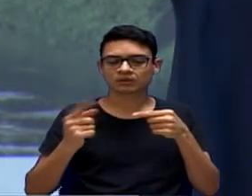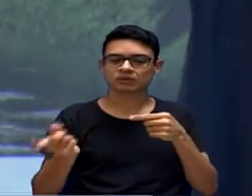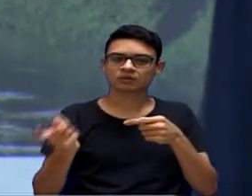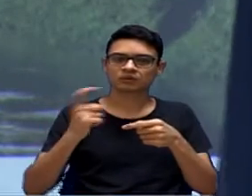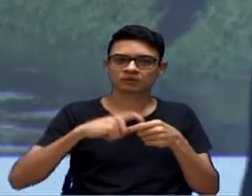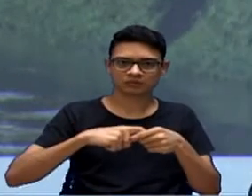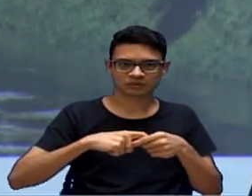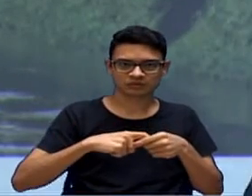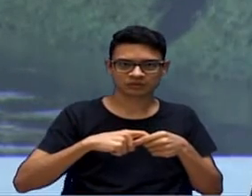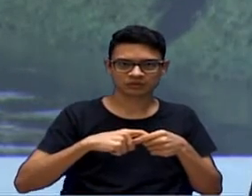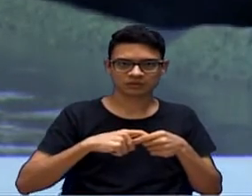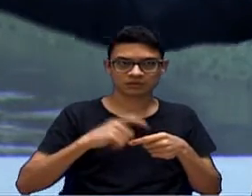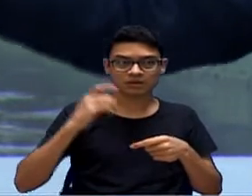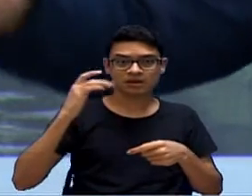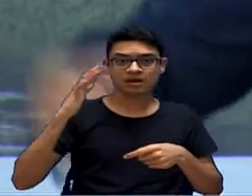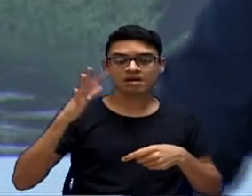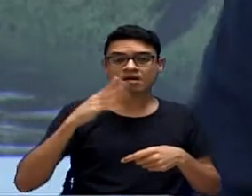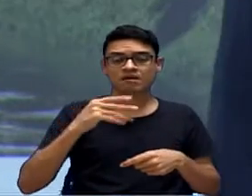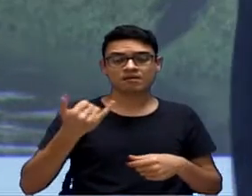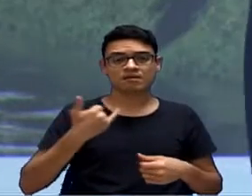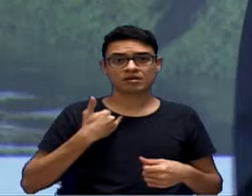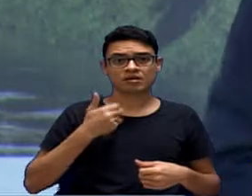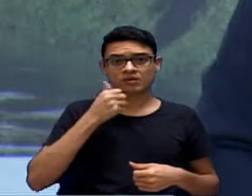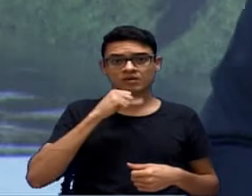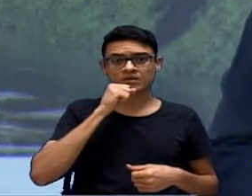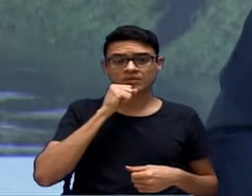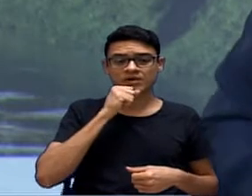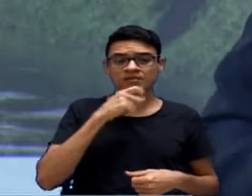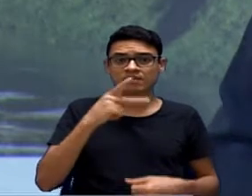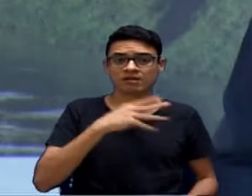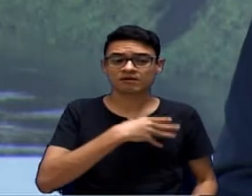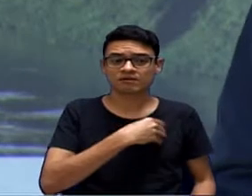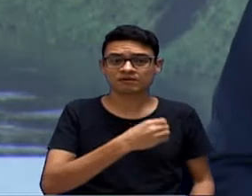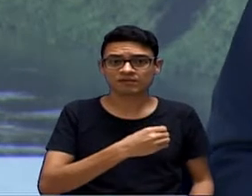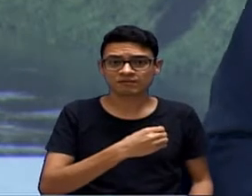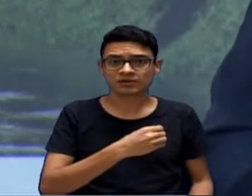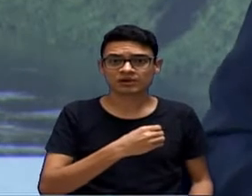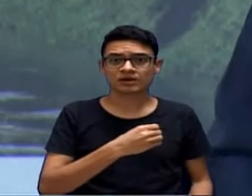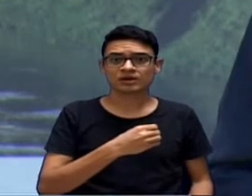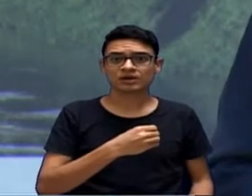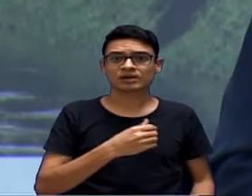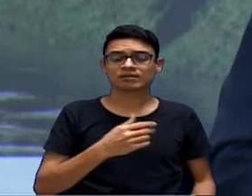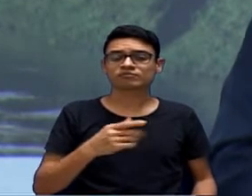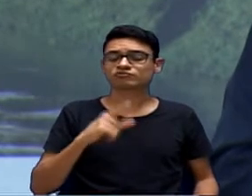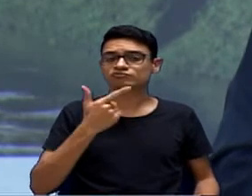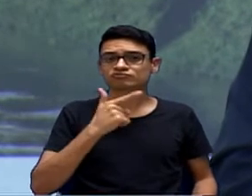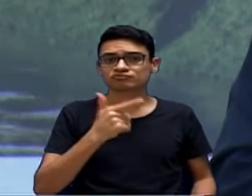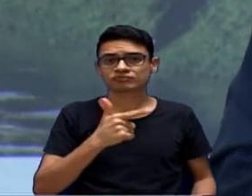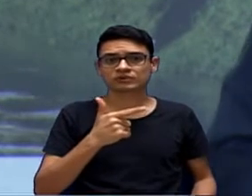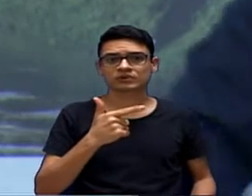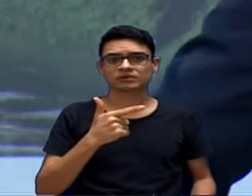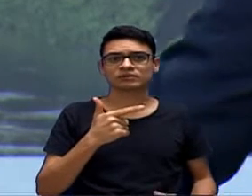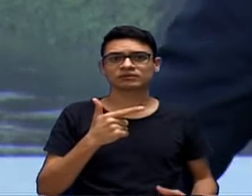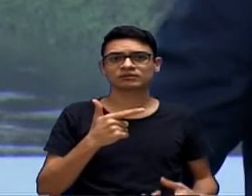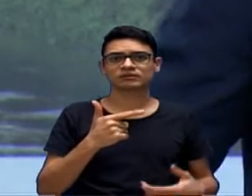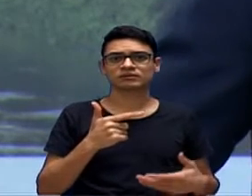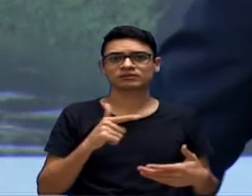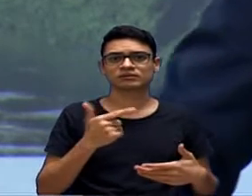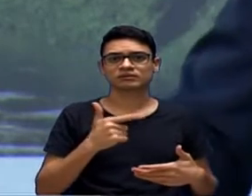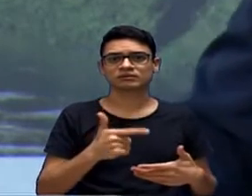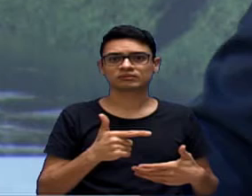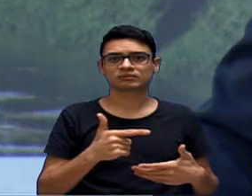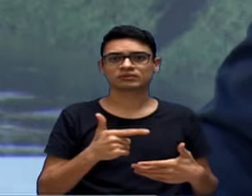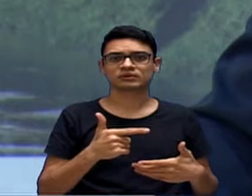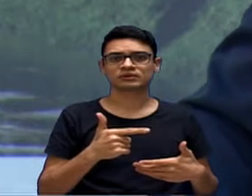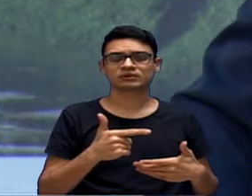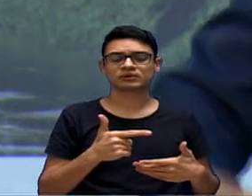filha faz meses que não sai da cama, e a gente sabe que tem que entrar no Hebe Camargo, que a Nucrose é uma burocracia, e isso não pode acontecer